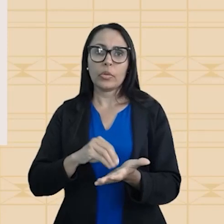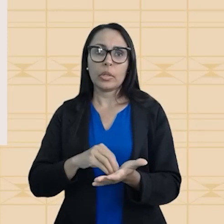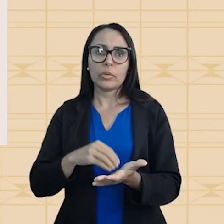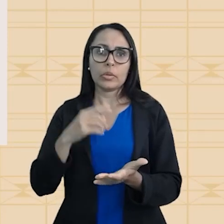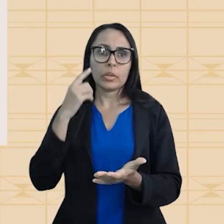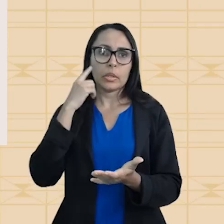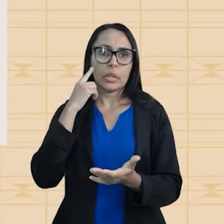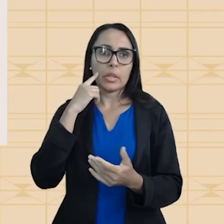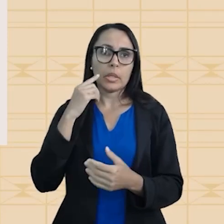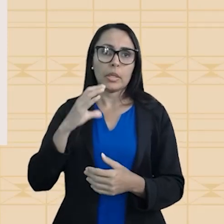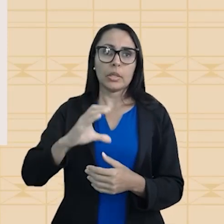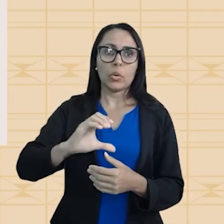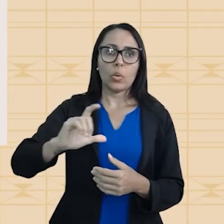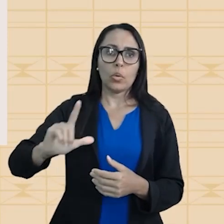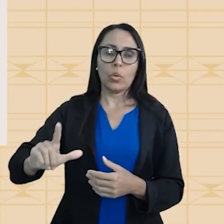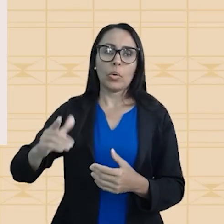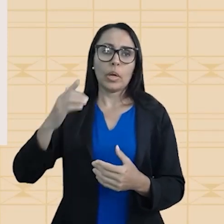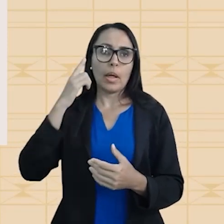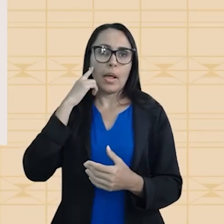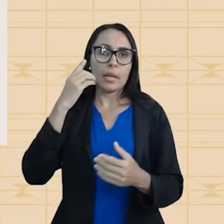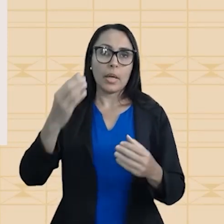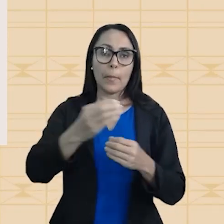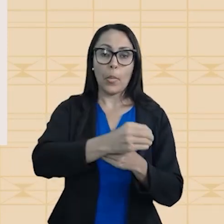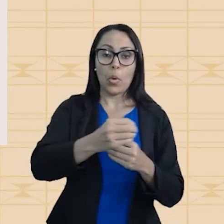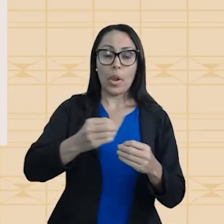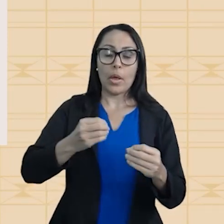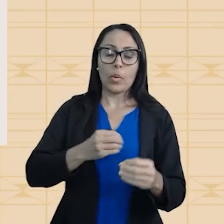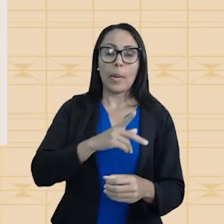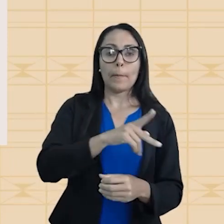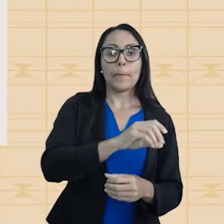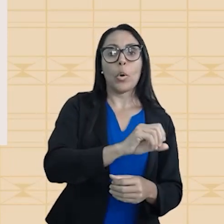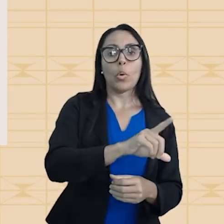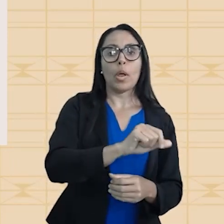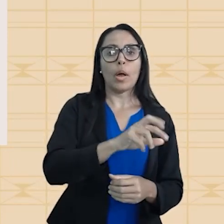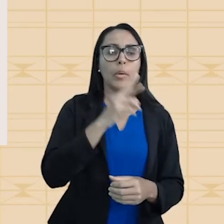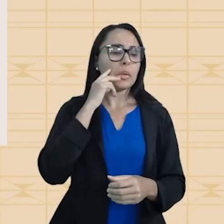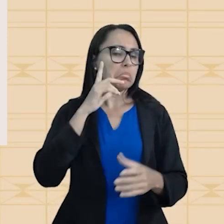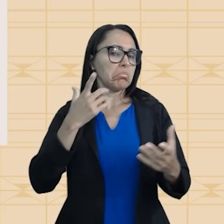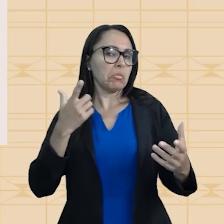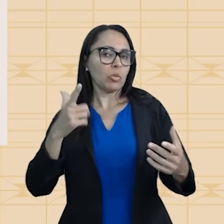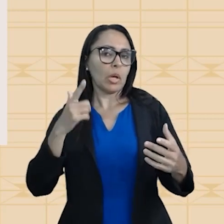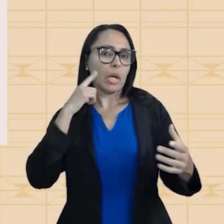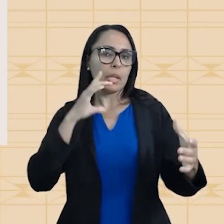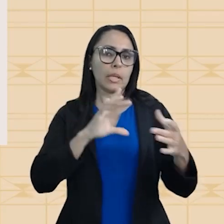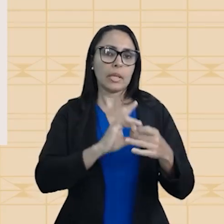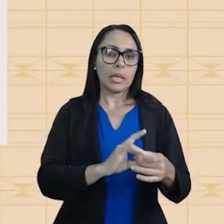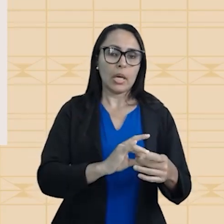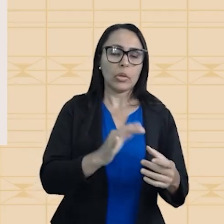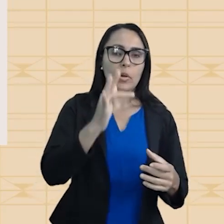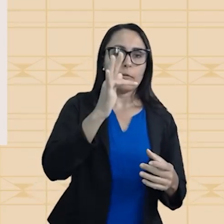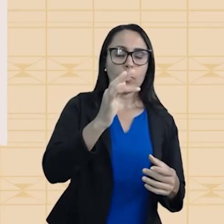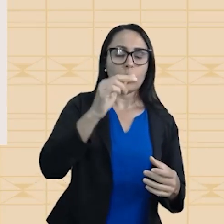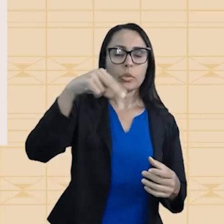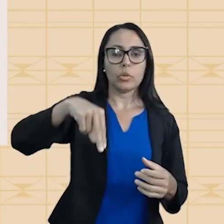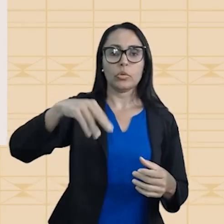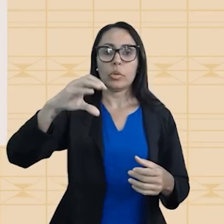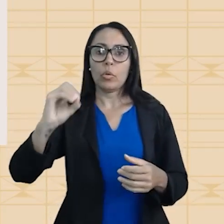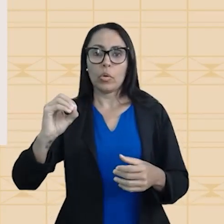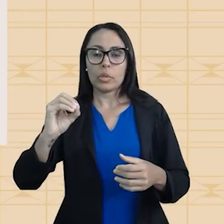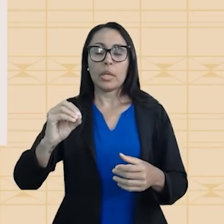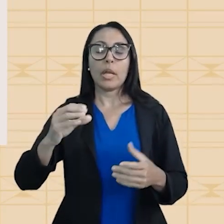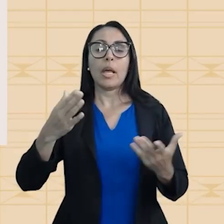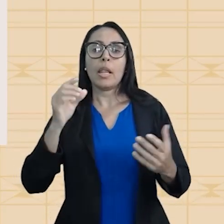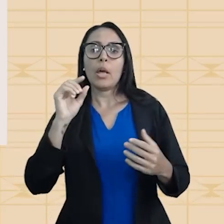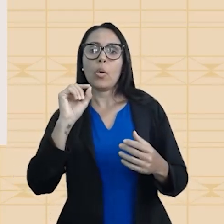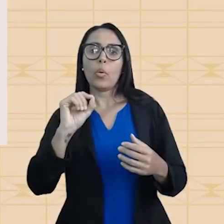polo, de polo. Ou seja, se a molécula é polar, mas não está ligado a flúor, oxigênio e nitrogênio, então